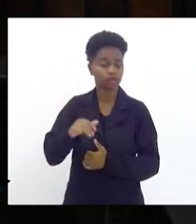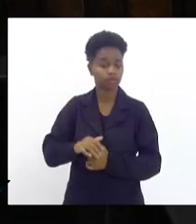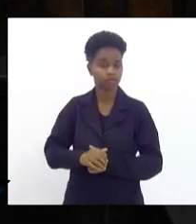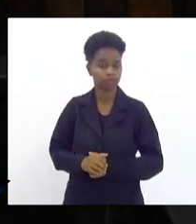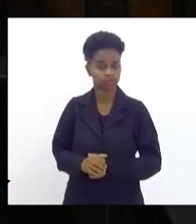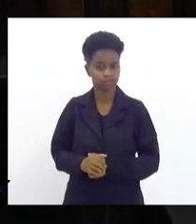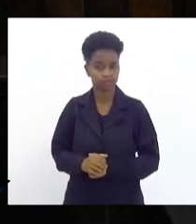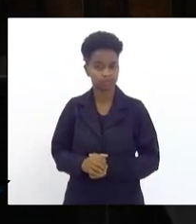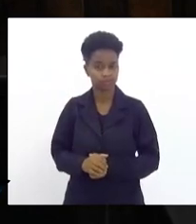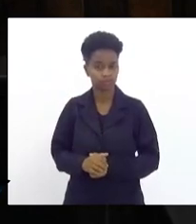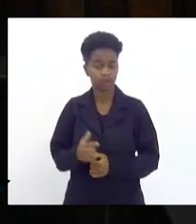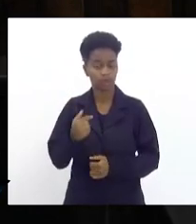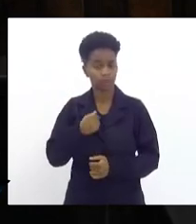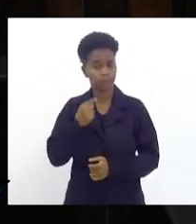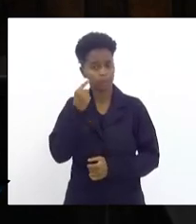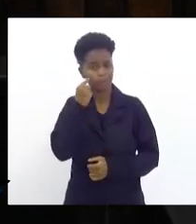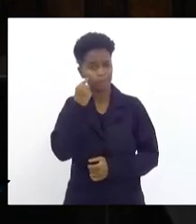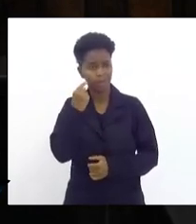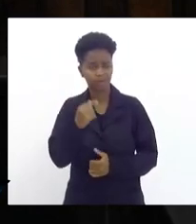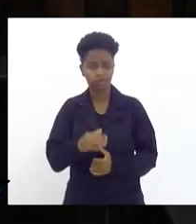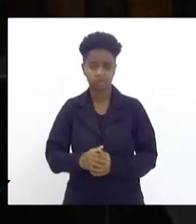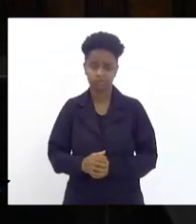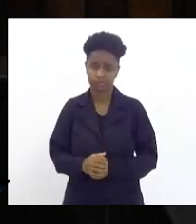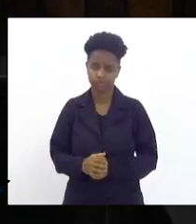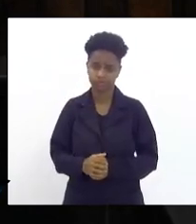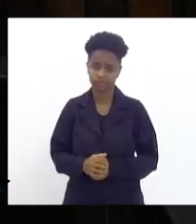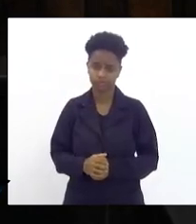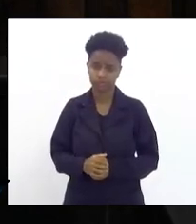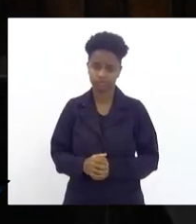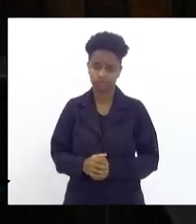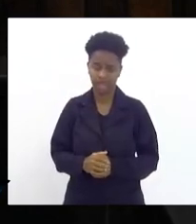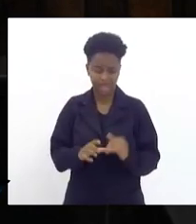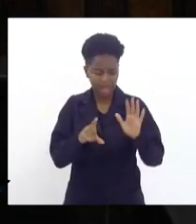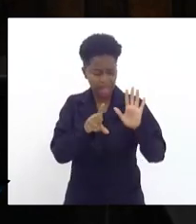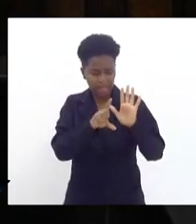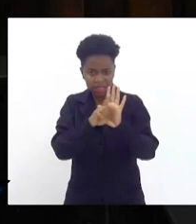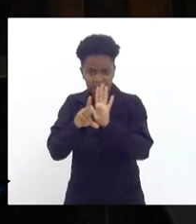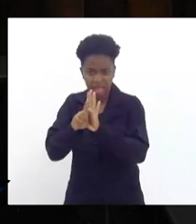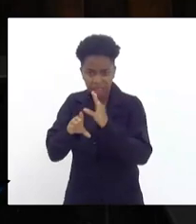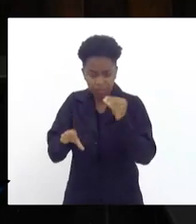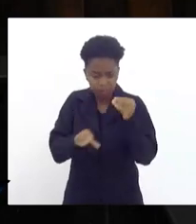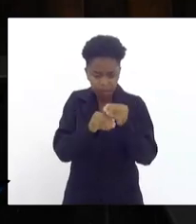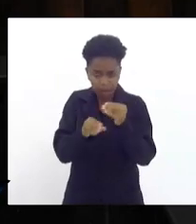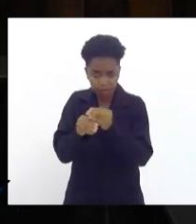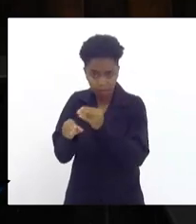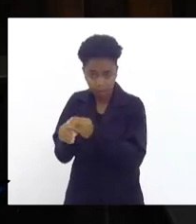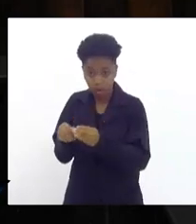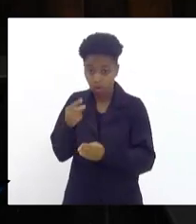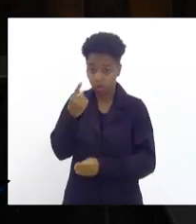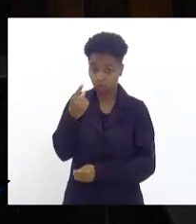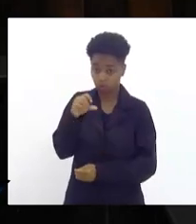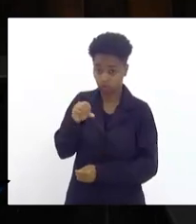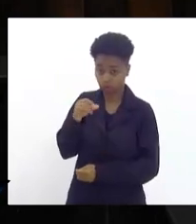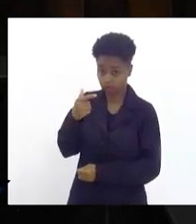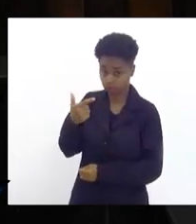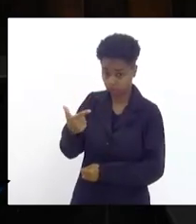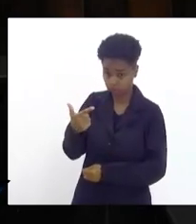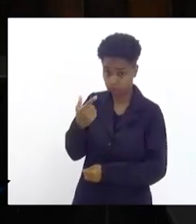Eu me pergunto, esta, as leis complementares 192 e 194